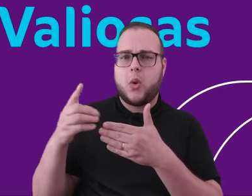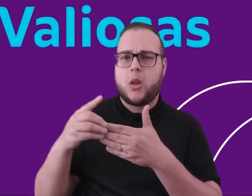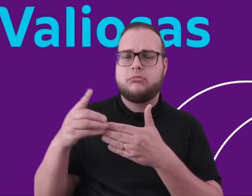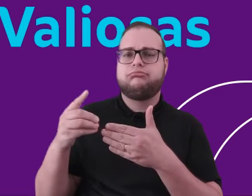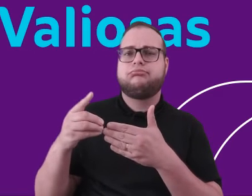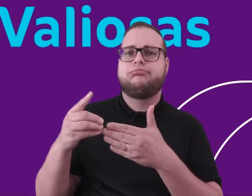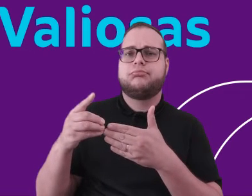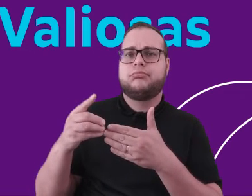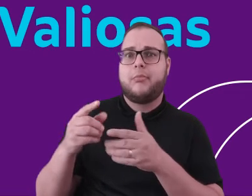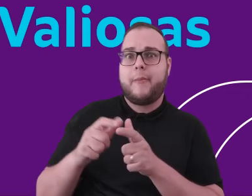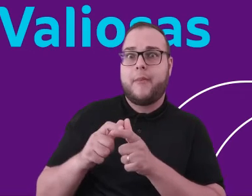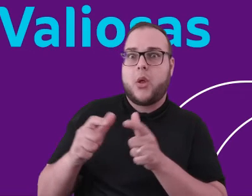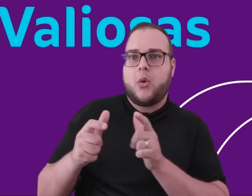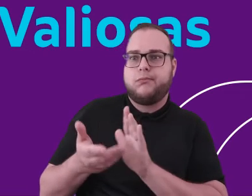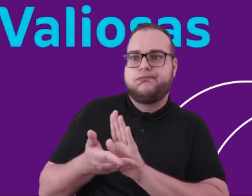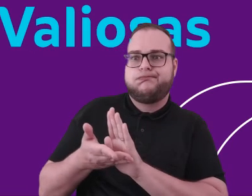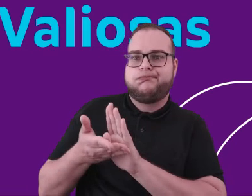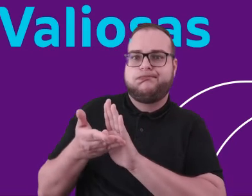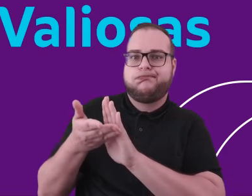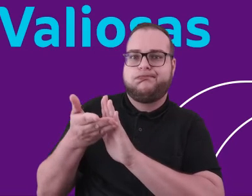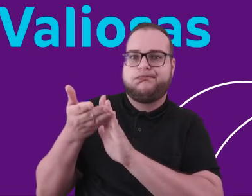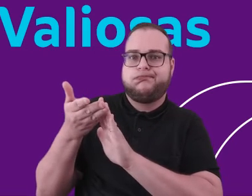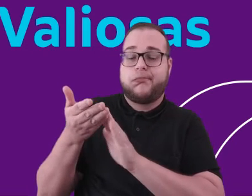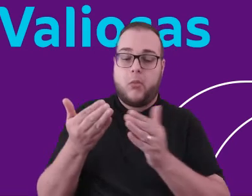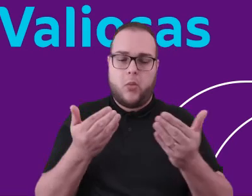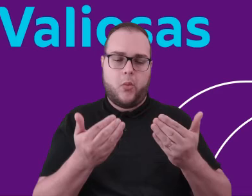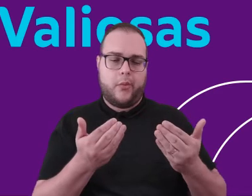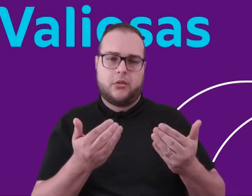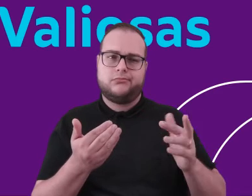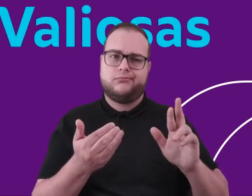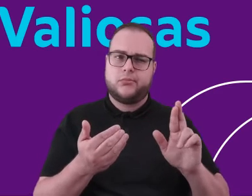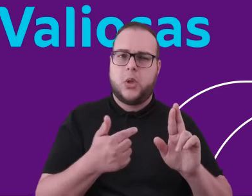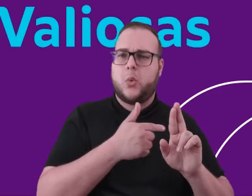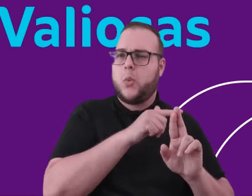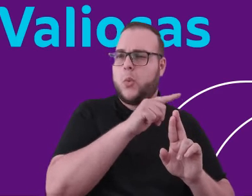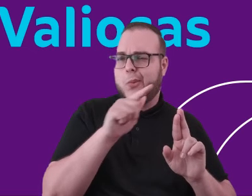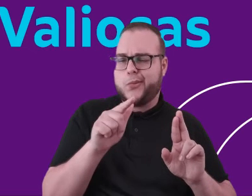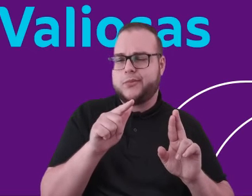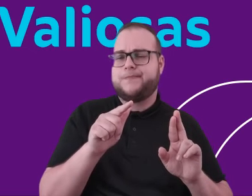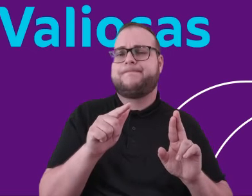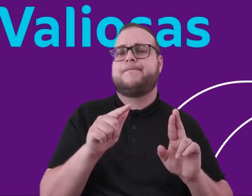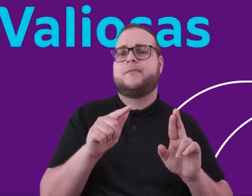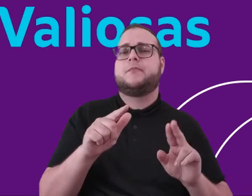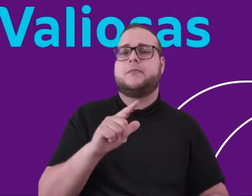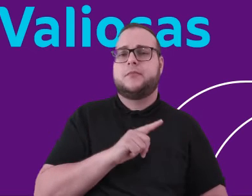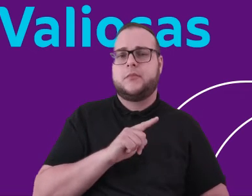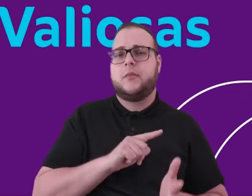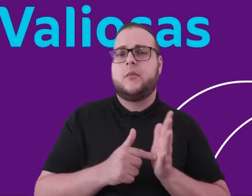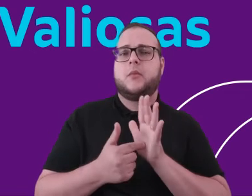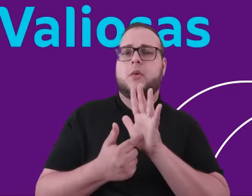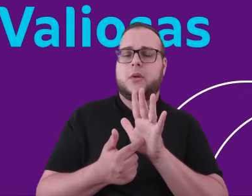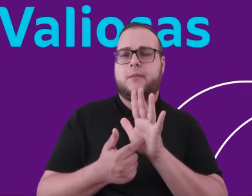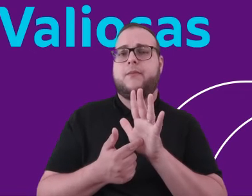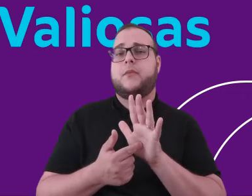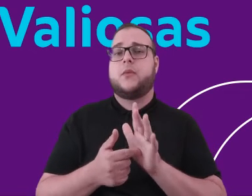comportar com relação à maior parte das moedas. Num cenário de normalização, seria razoável